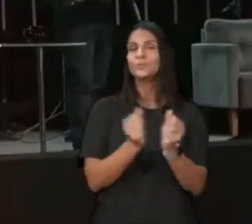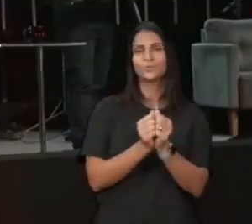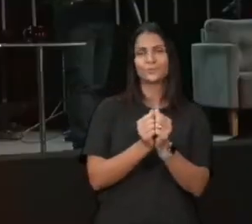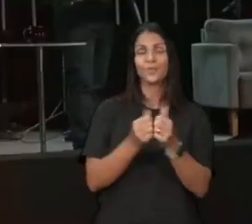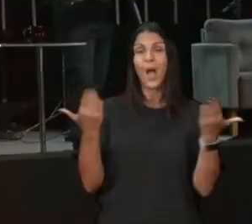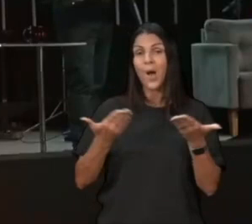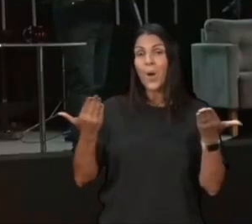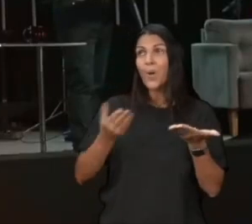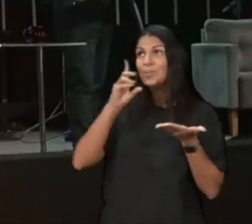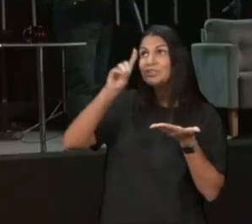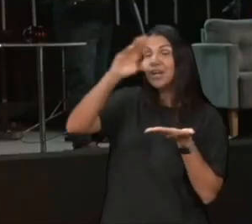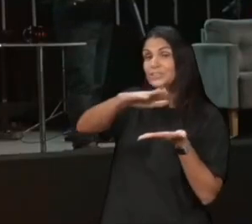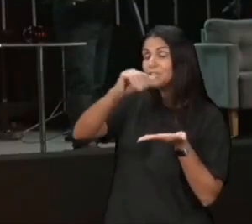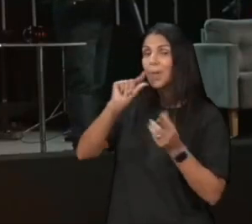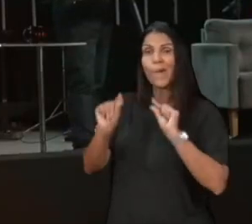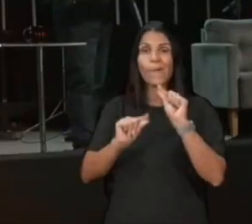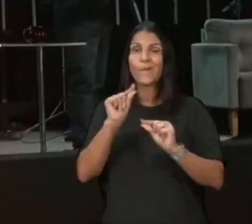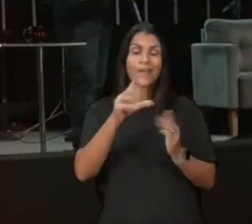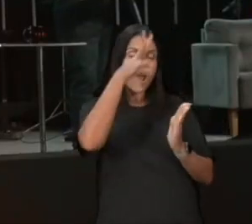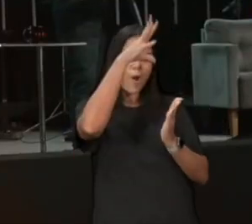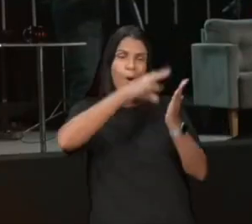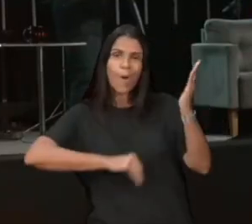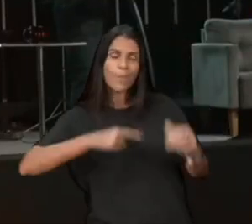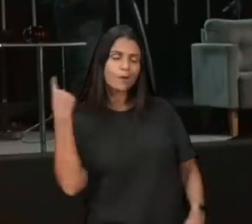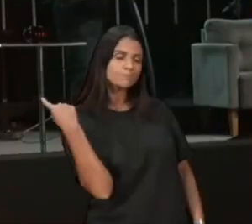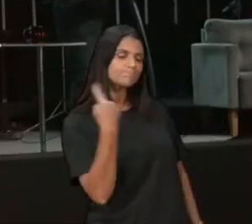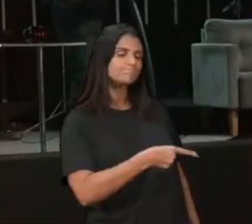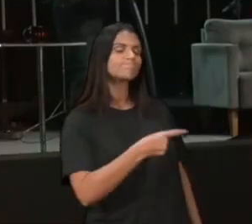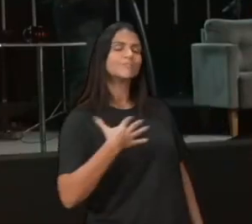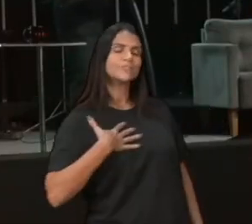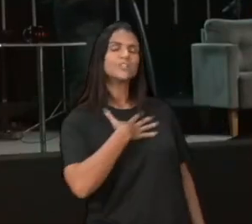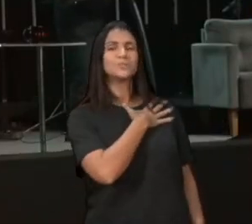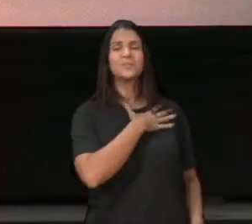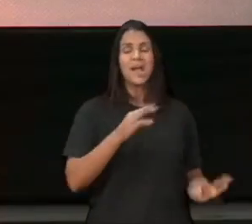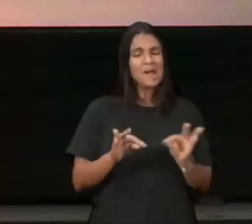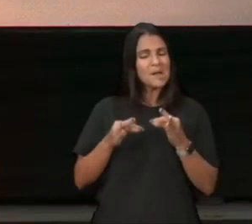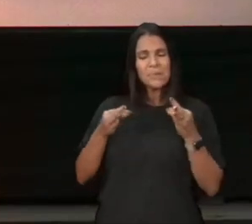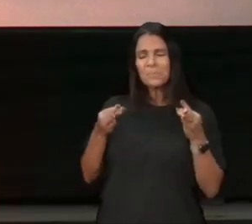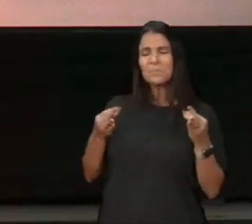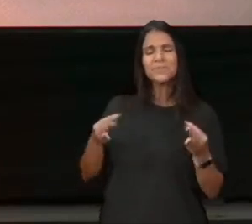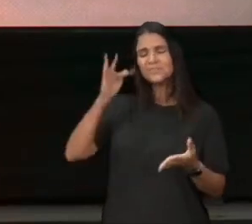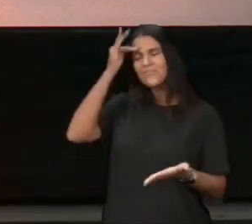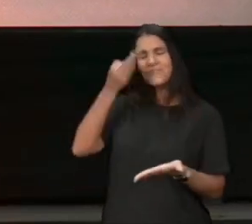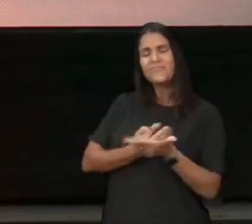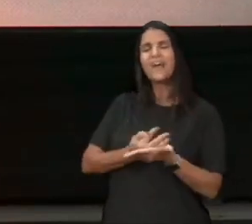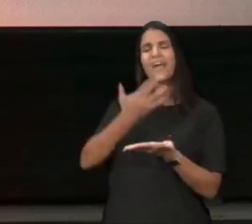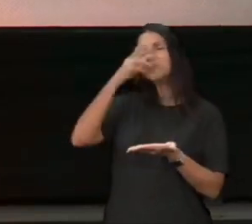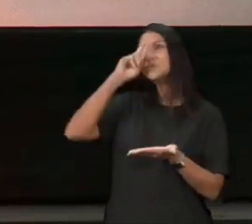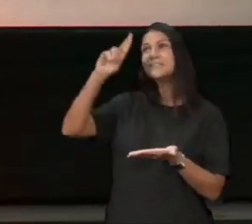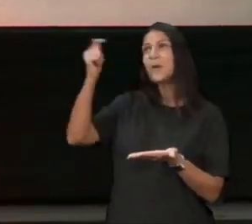hoje Deus está te chamando, para imitar esse homem, saber quem você é, ser humilde, ter uma fé, de que o Senhor, dá uma palavra agora, e cura,